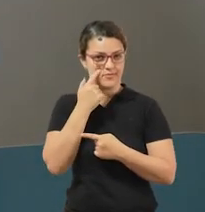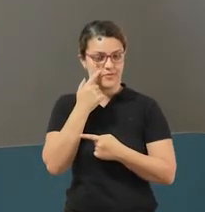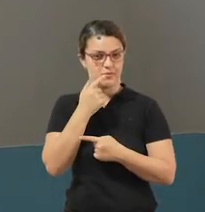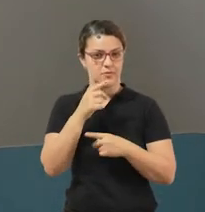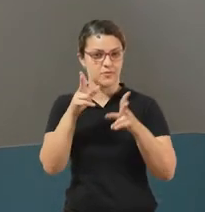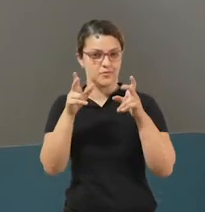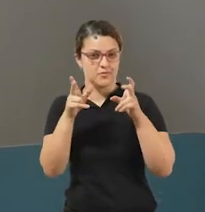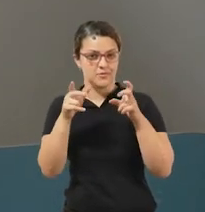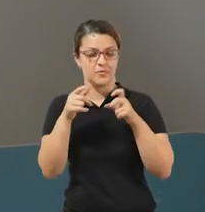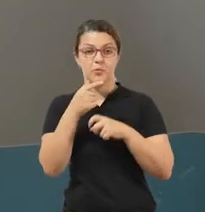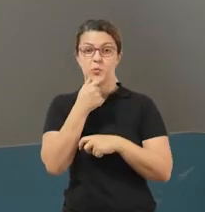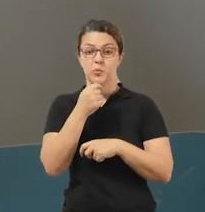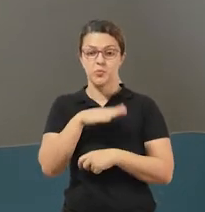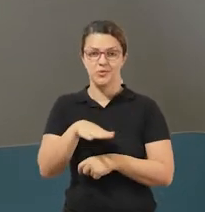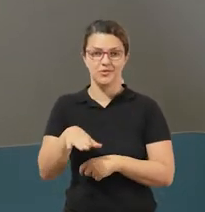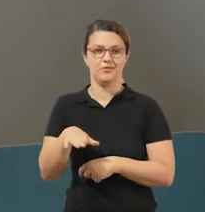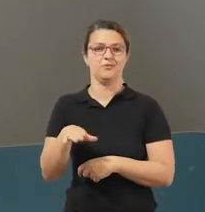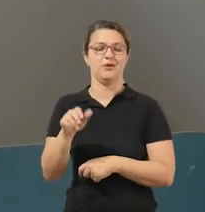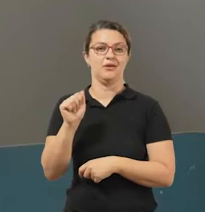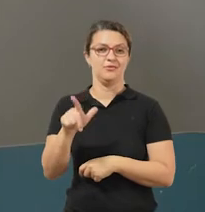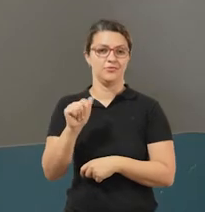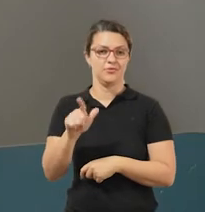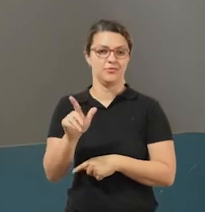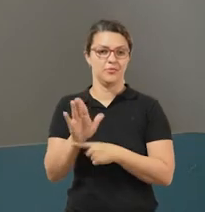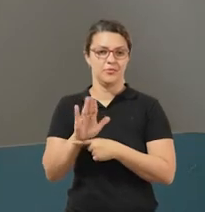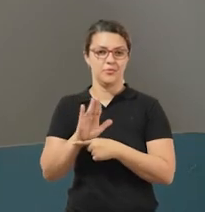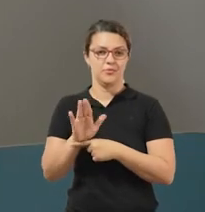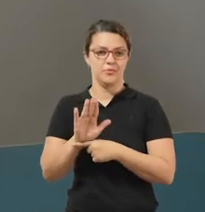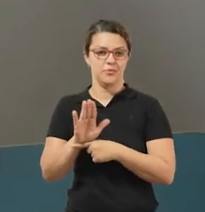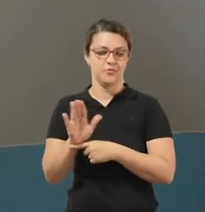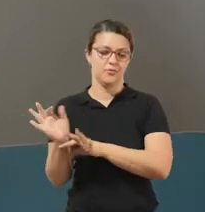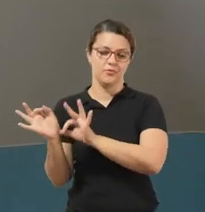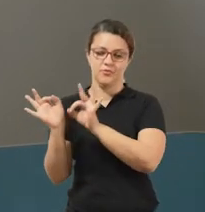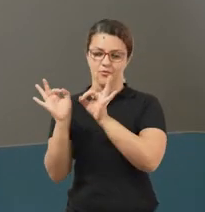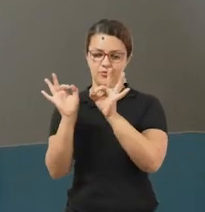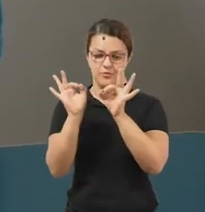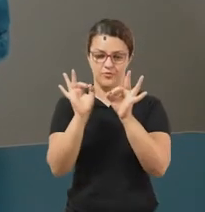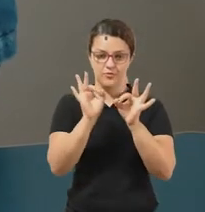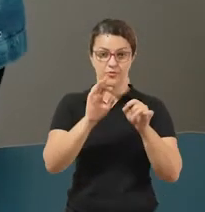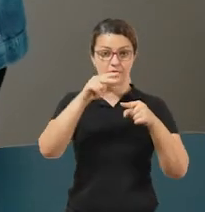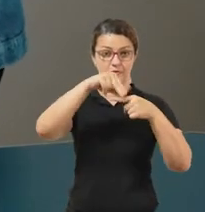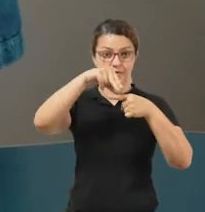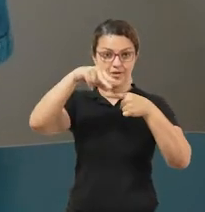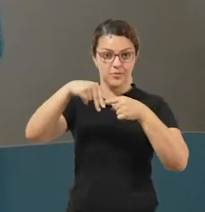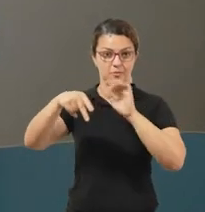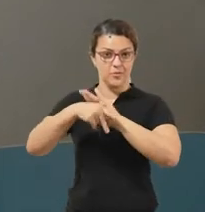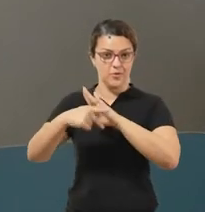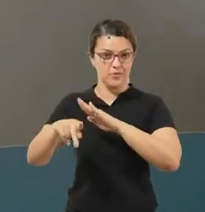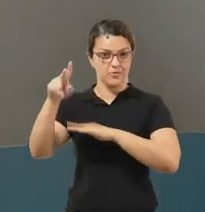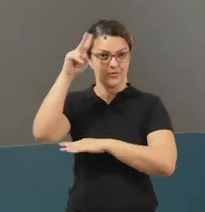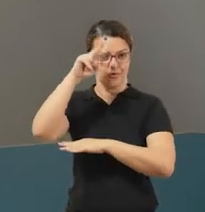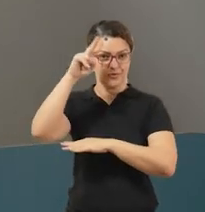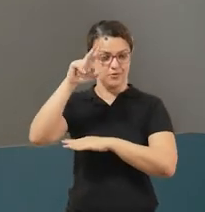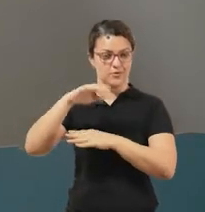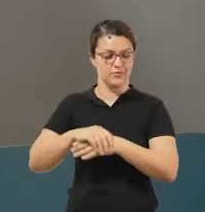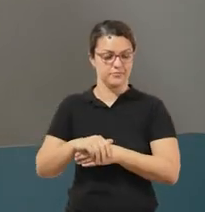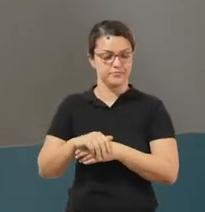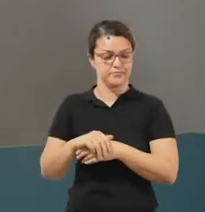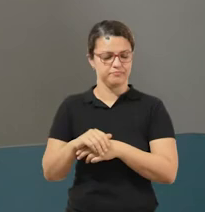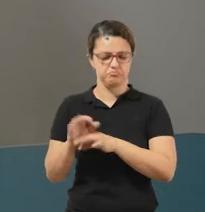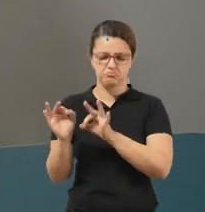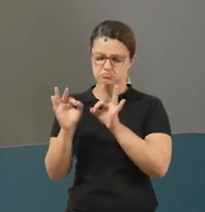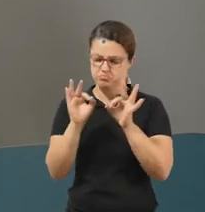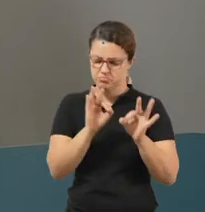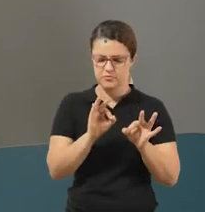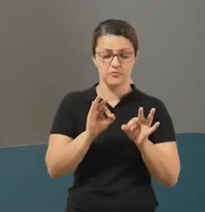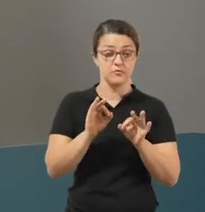Histórias, nesse link do YouTube. Isso vai ajudar vocês a desenvolver essa atividade, vai te dar mais ideias para